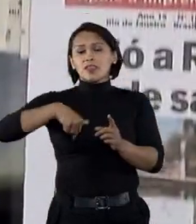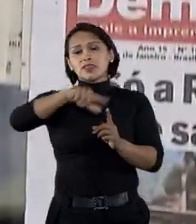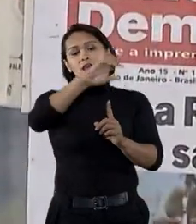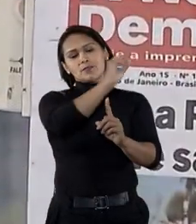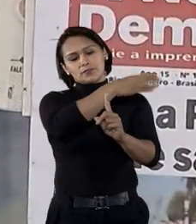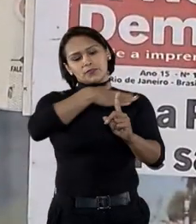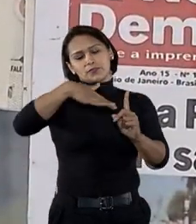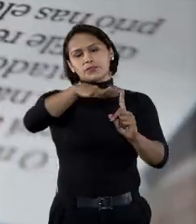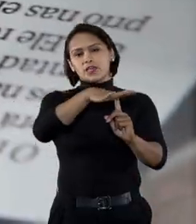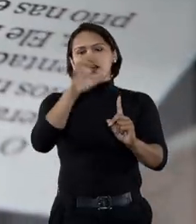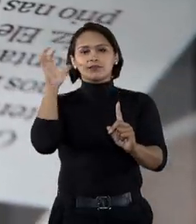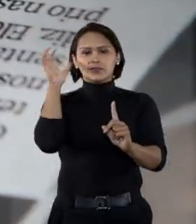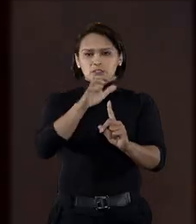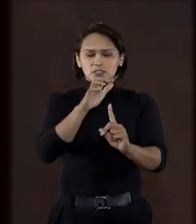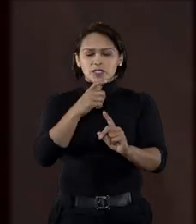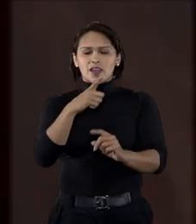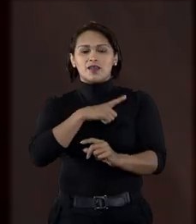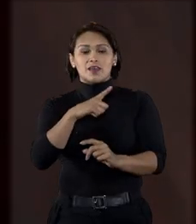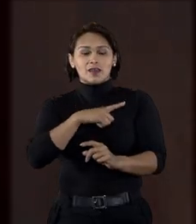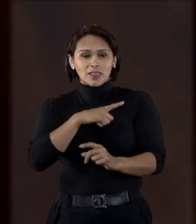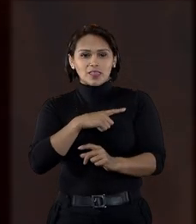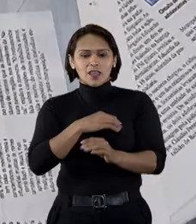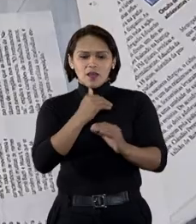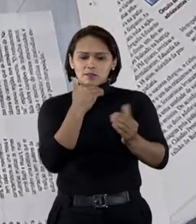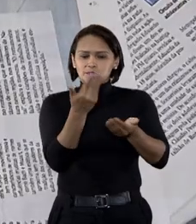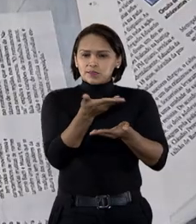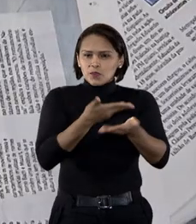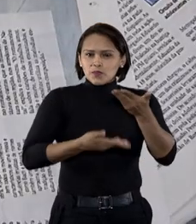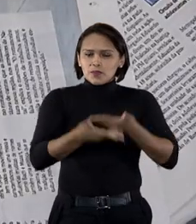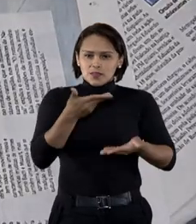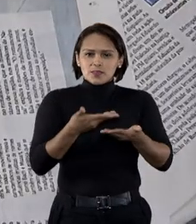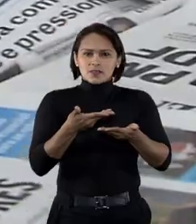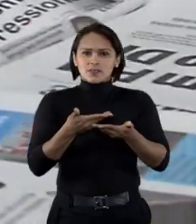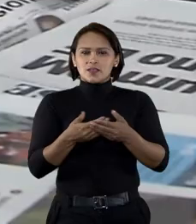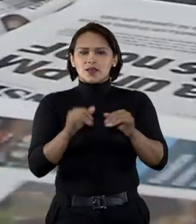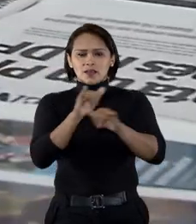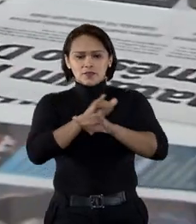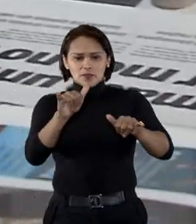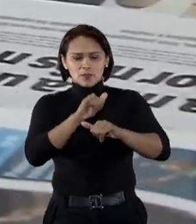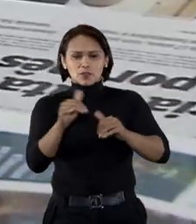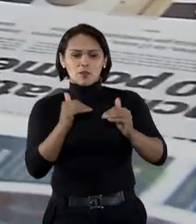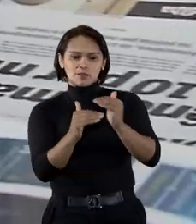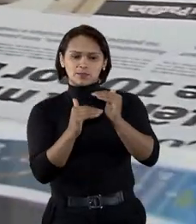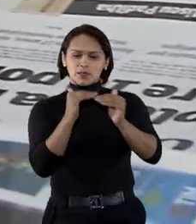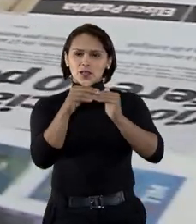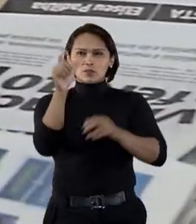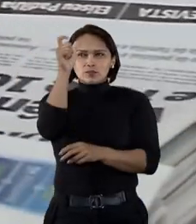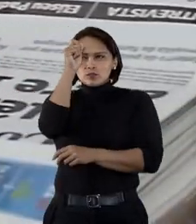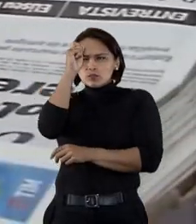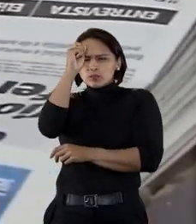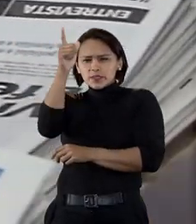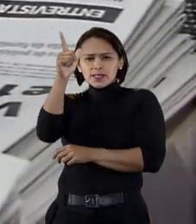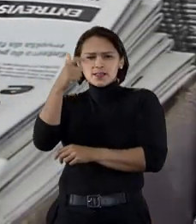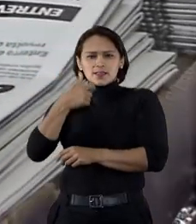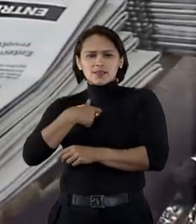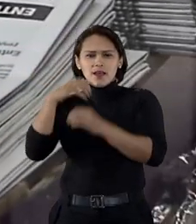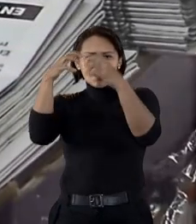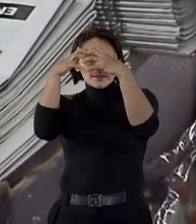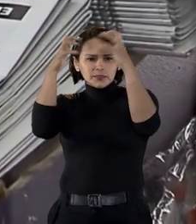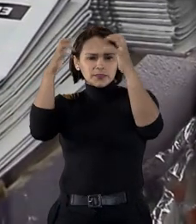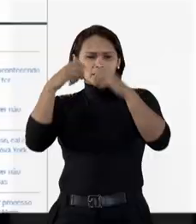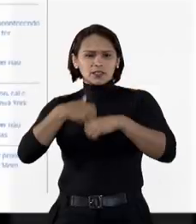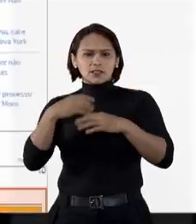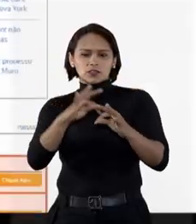até o público. O papel da imprensa é garantir que as pessoas tenham acesso a essas informações para construírem a sua consciência coletiva,